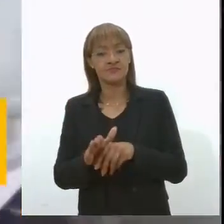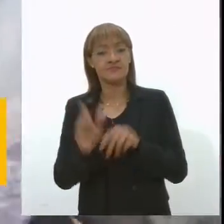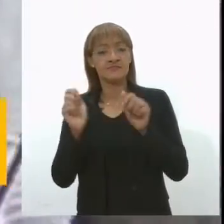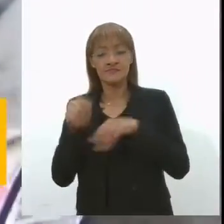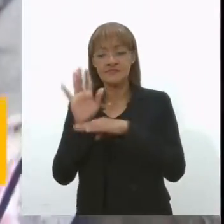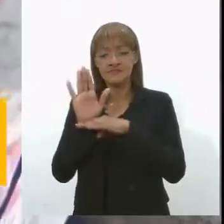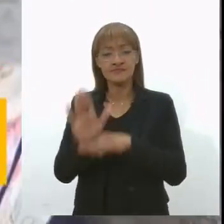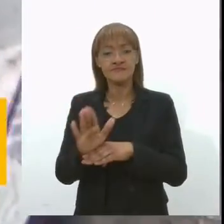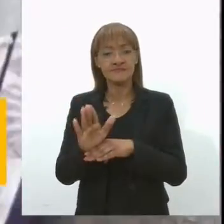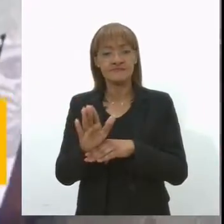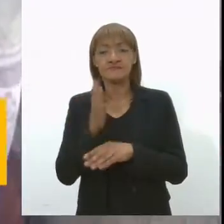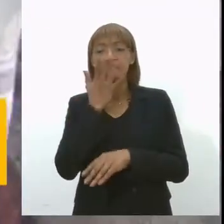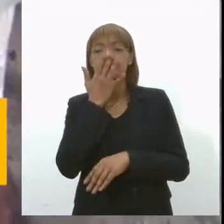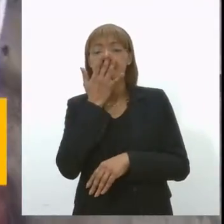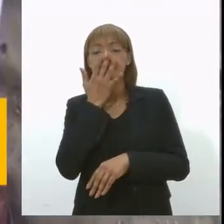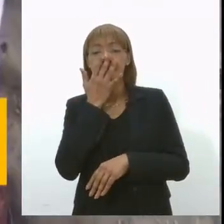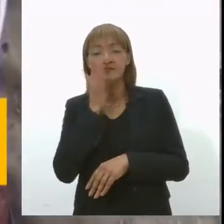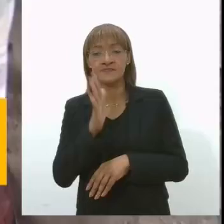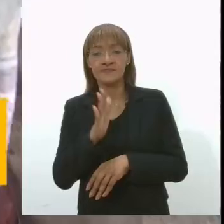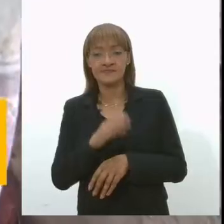coloração mais clara do amendoim.